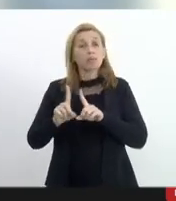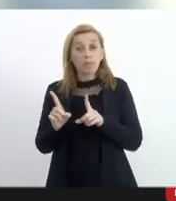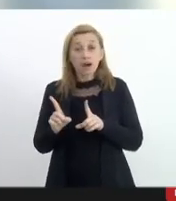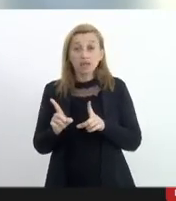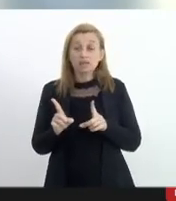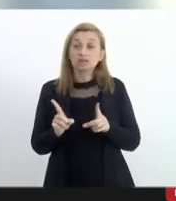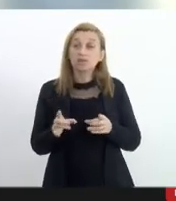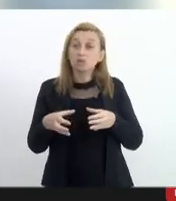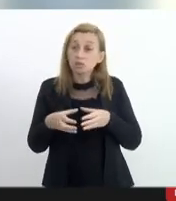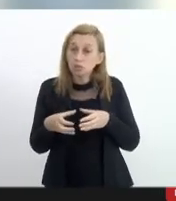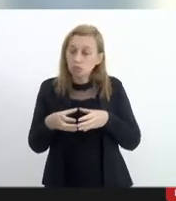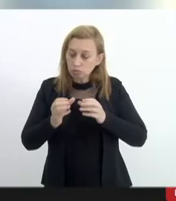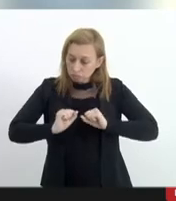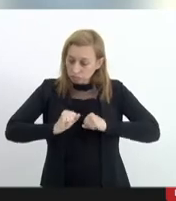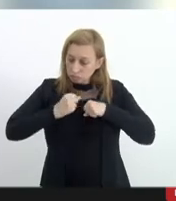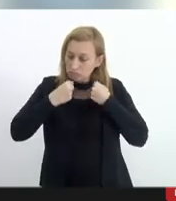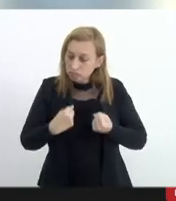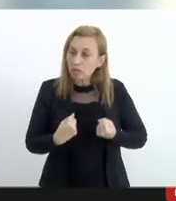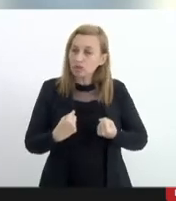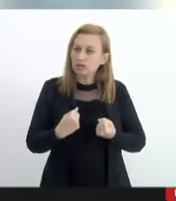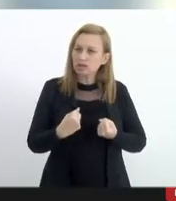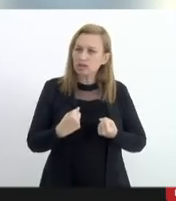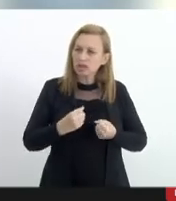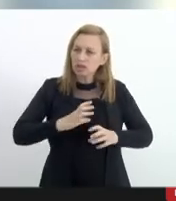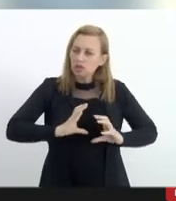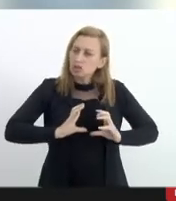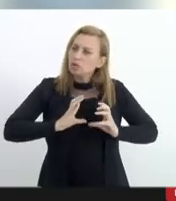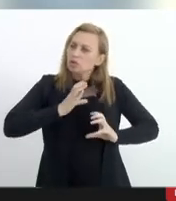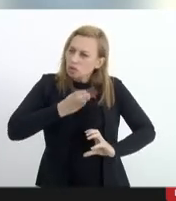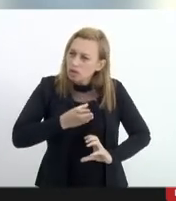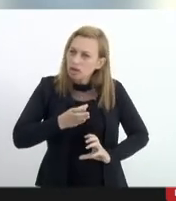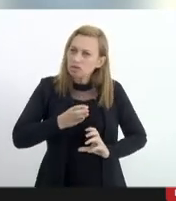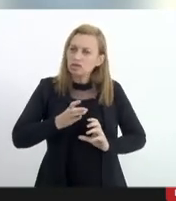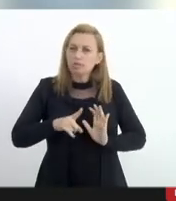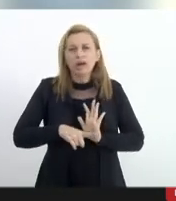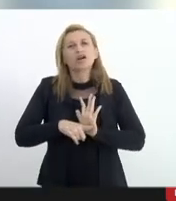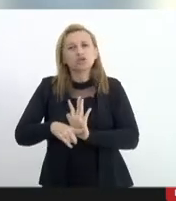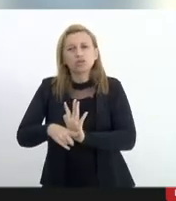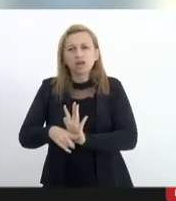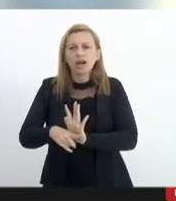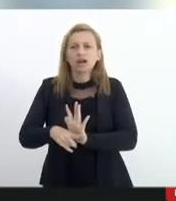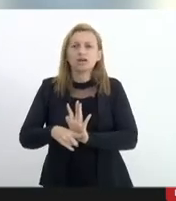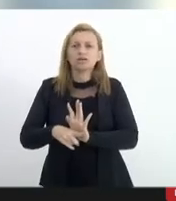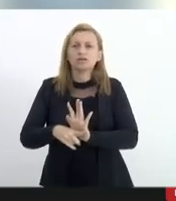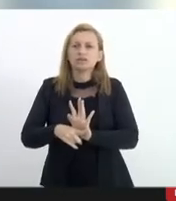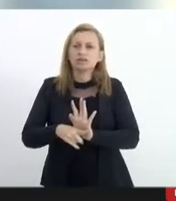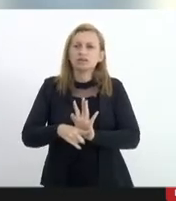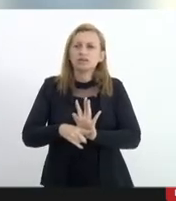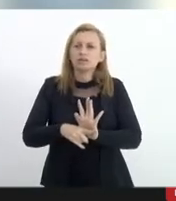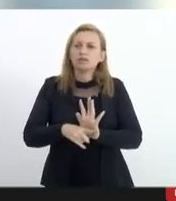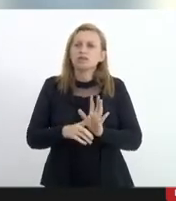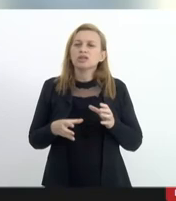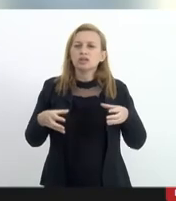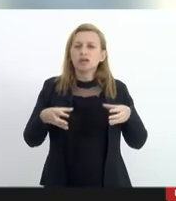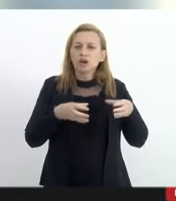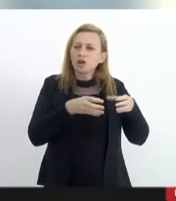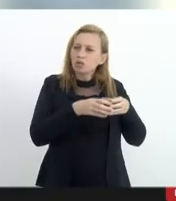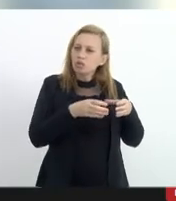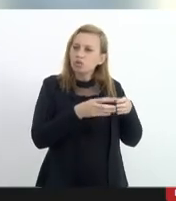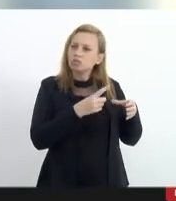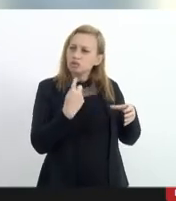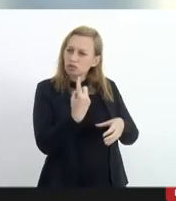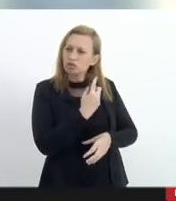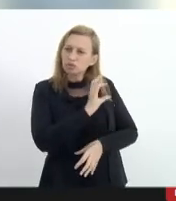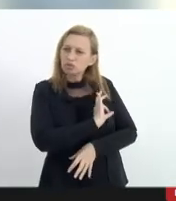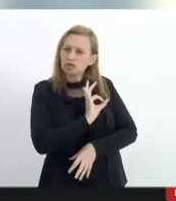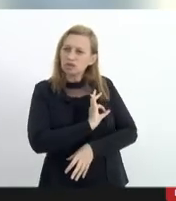são extremamente valentes no se doar para atender esse público interno eles